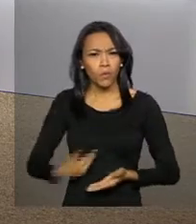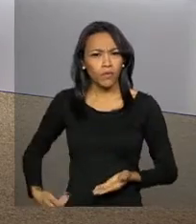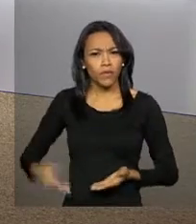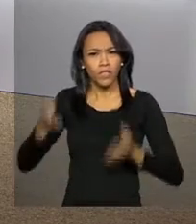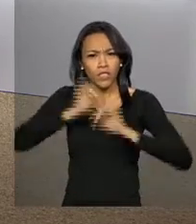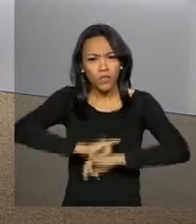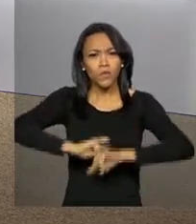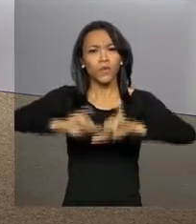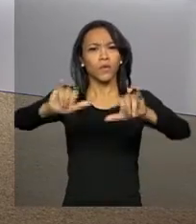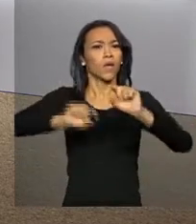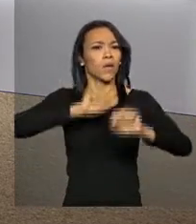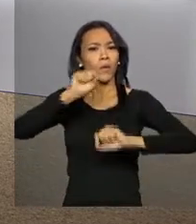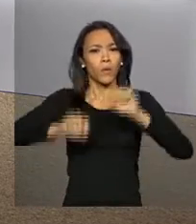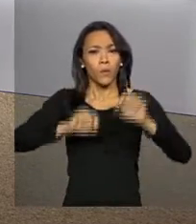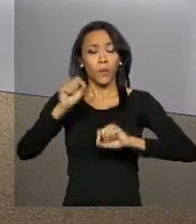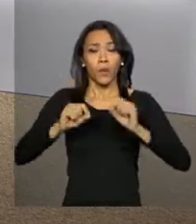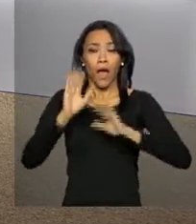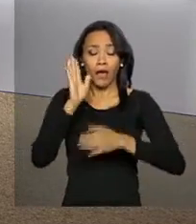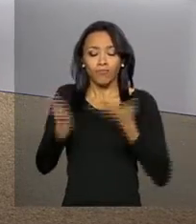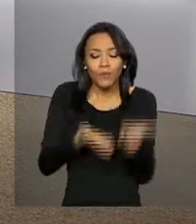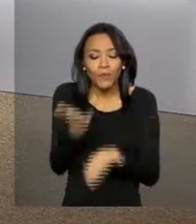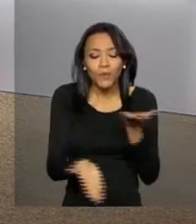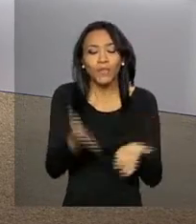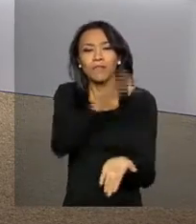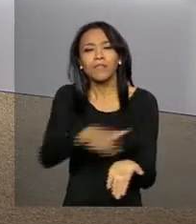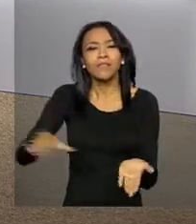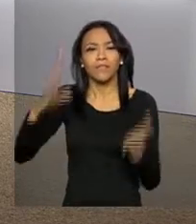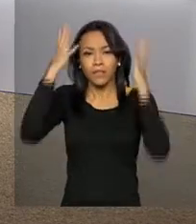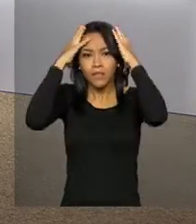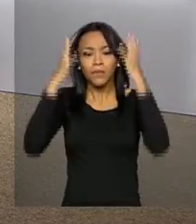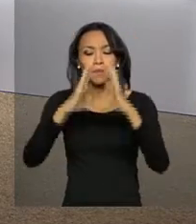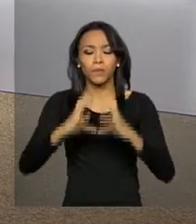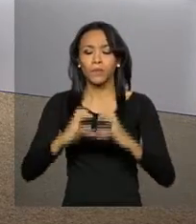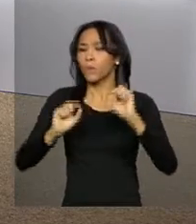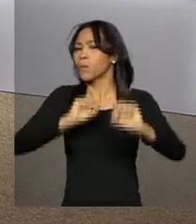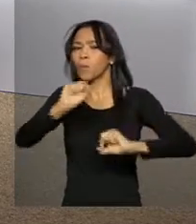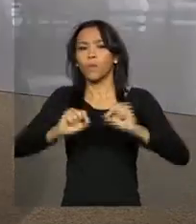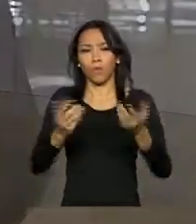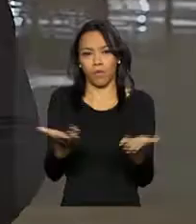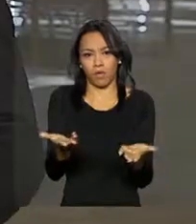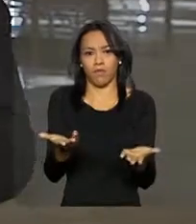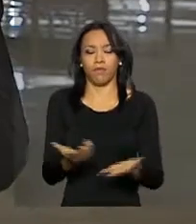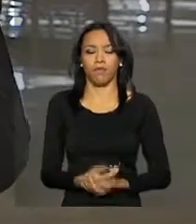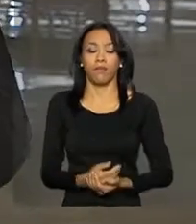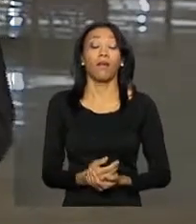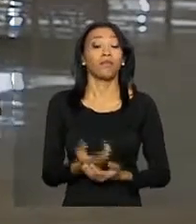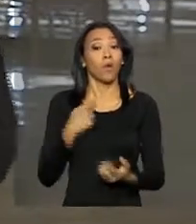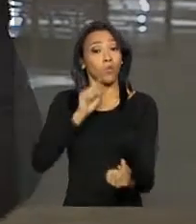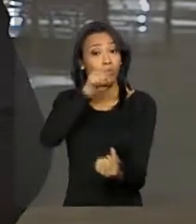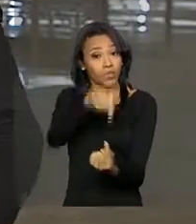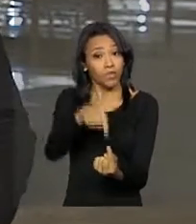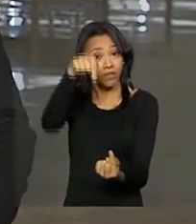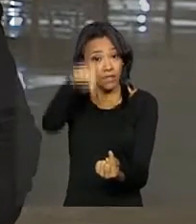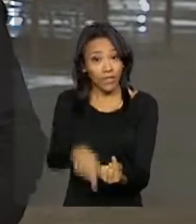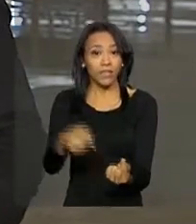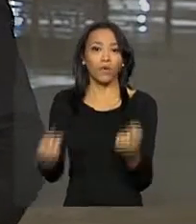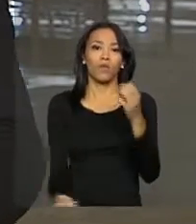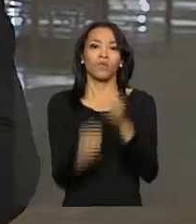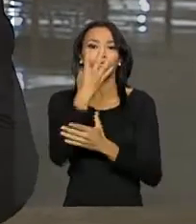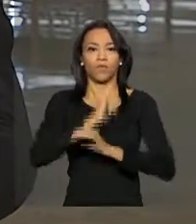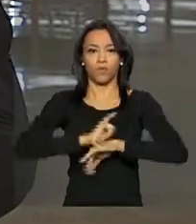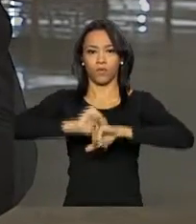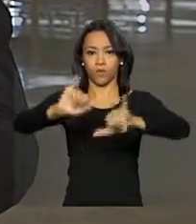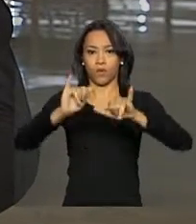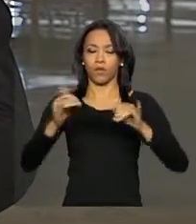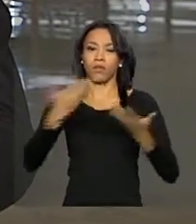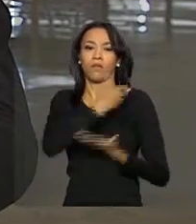atenção às crianças com microcefalia. O que está previsto? Isso, Daniela. O objetivo dessa ação que vai ser lançada hoje pelo